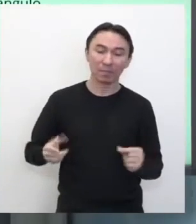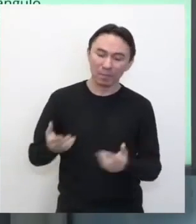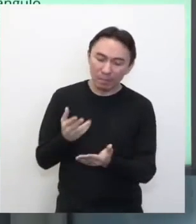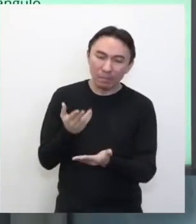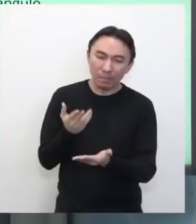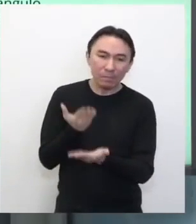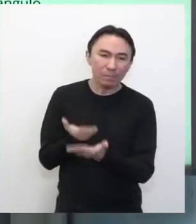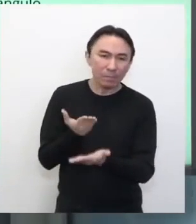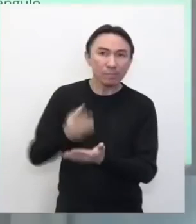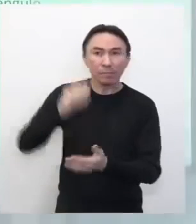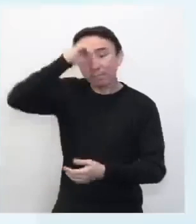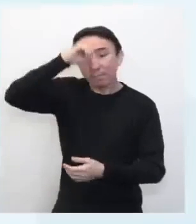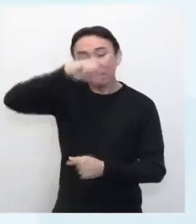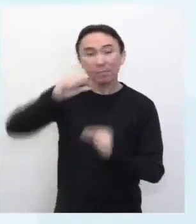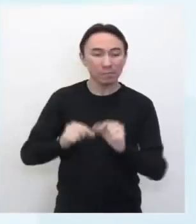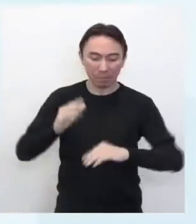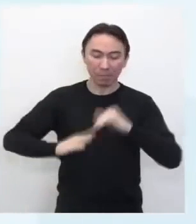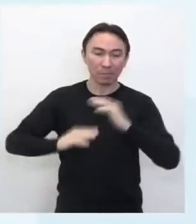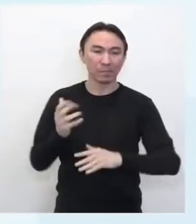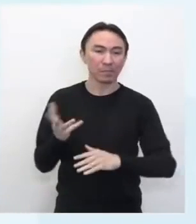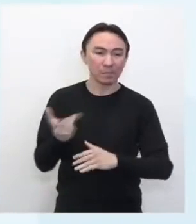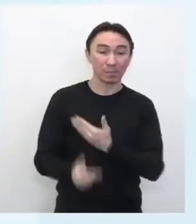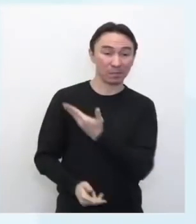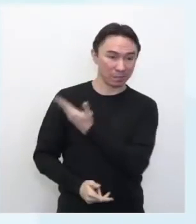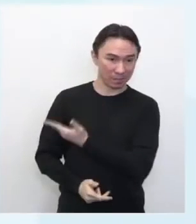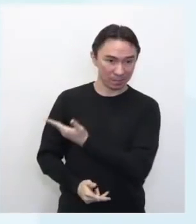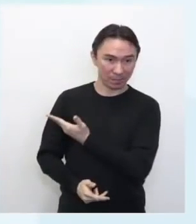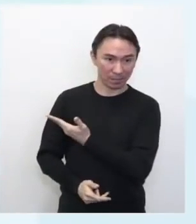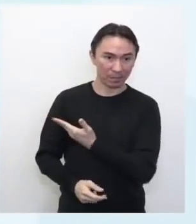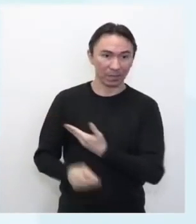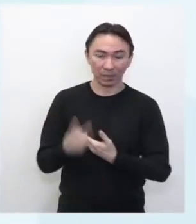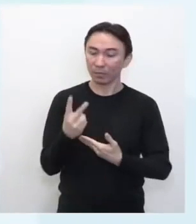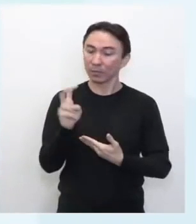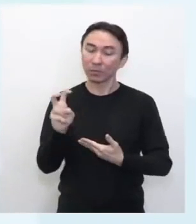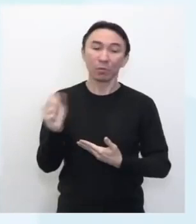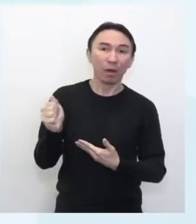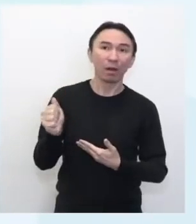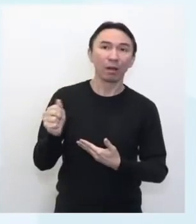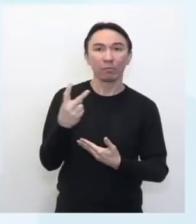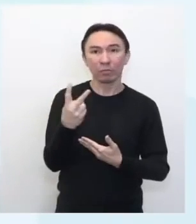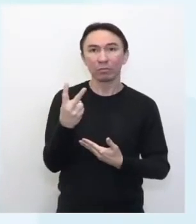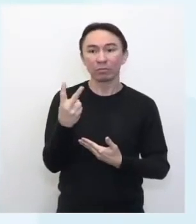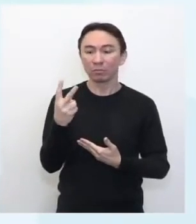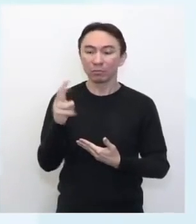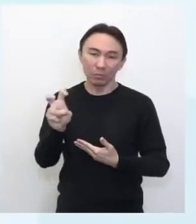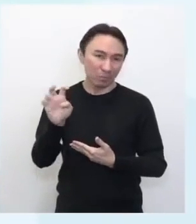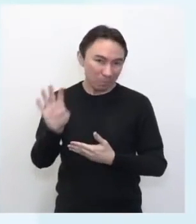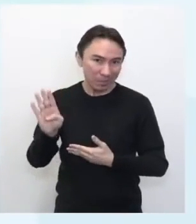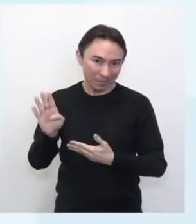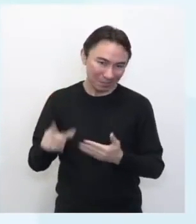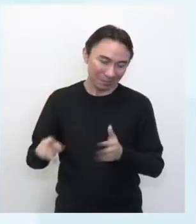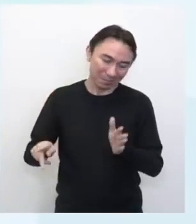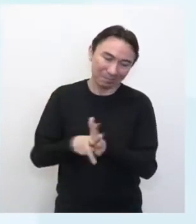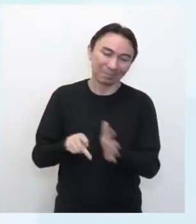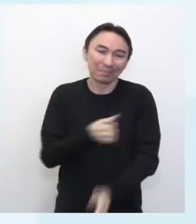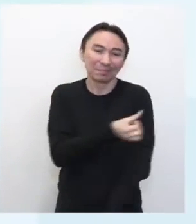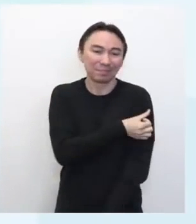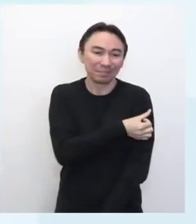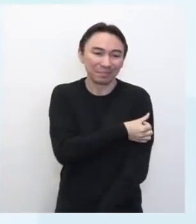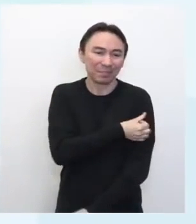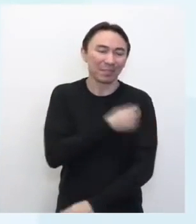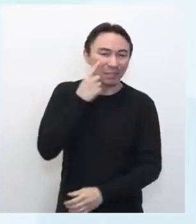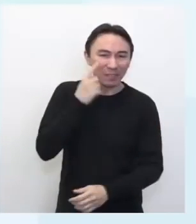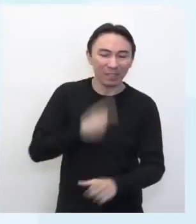lembrando aí a habilidade. Pode pôr na telinha? Que a habilidade é a 25A e a 25B aí do sexto ano. Nós vamos falar aí sobre a abertura do